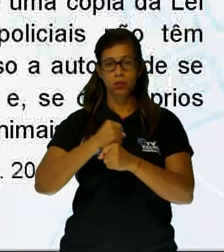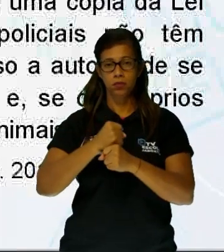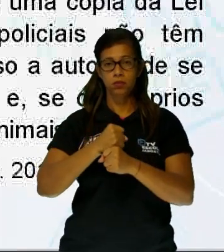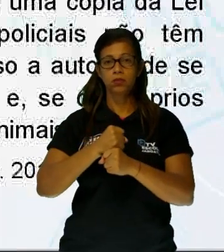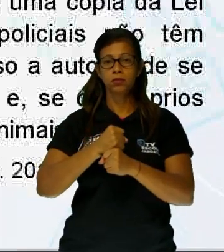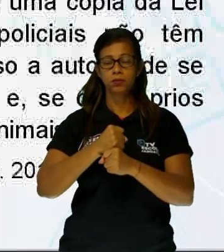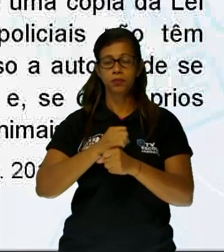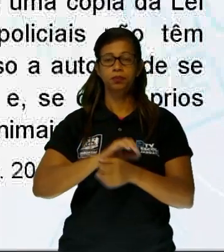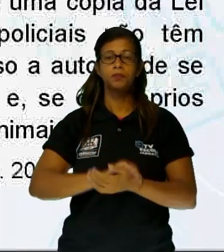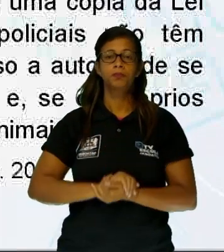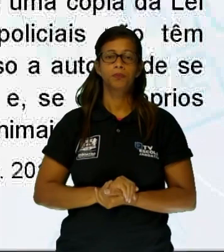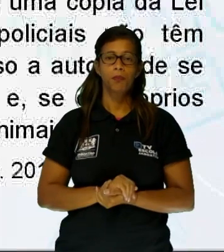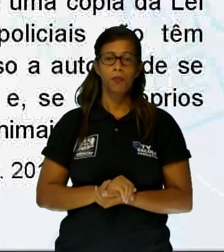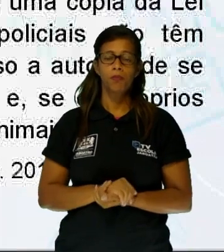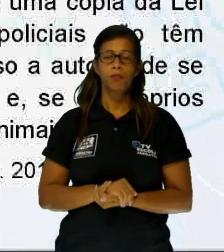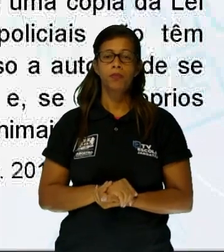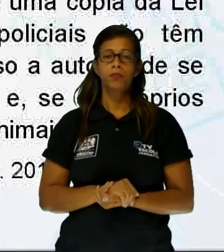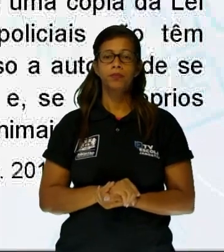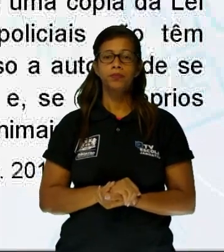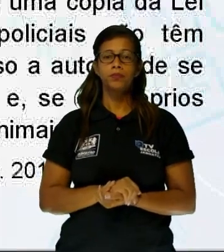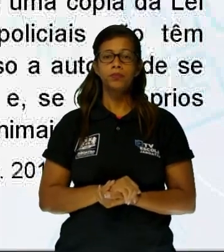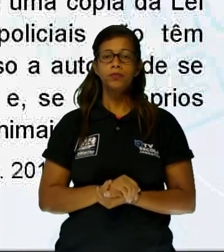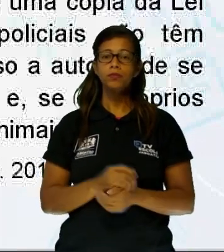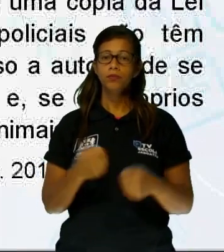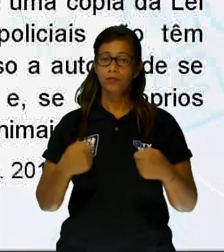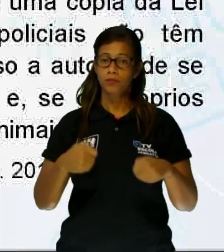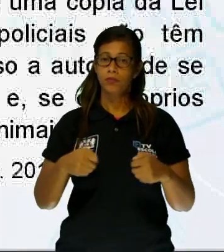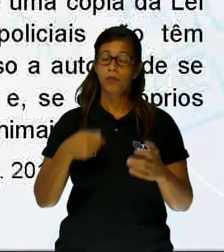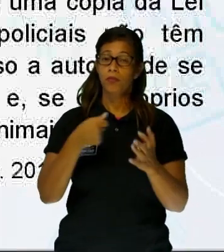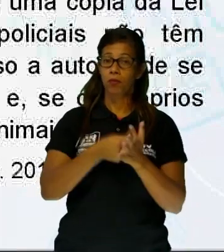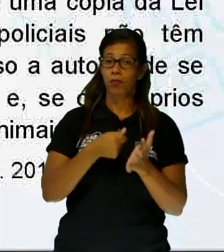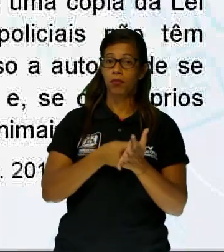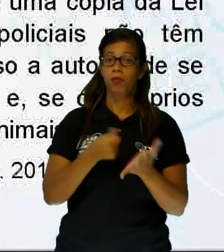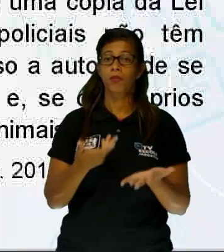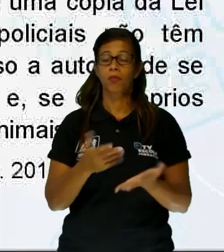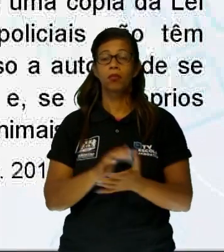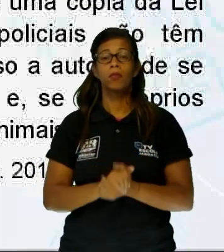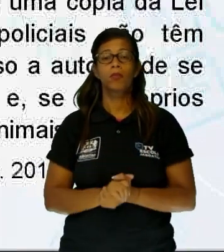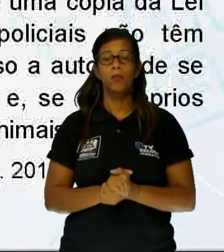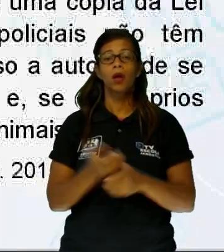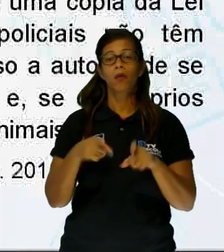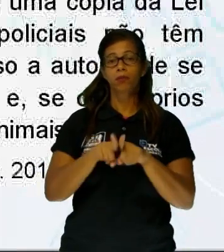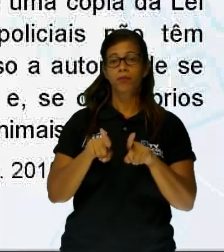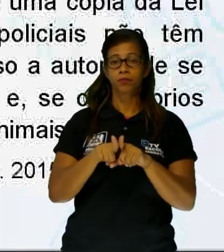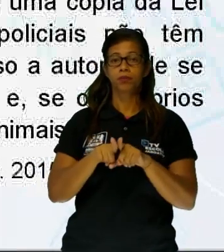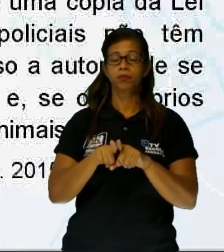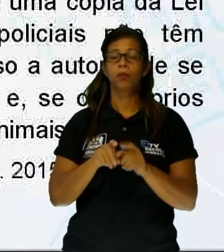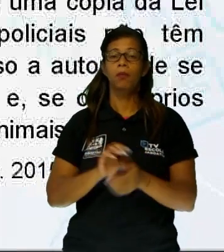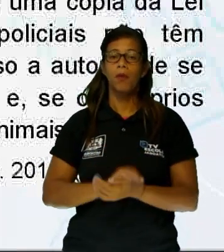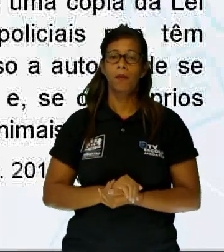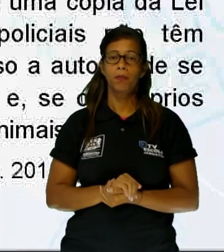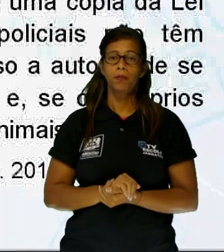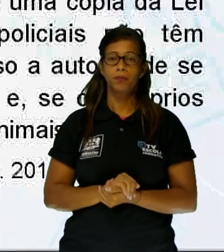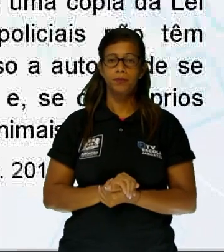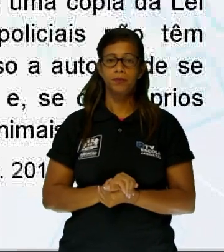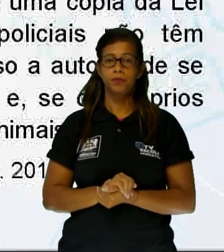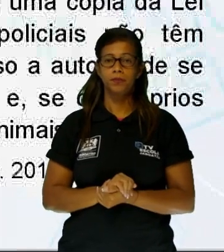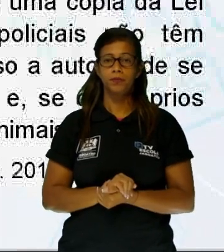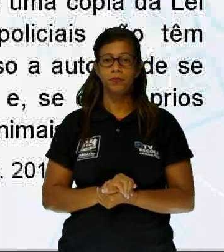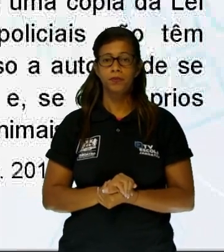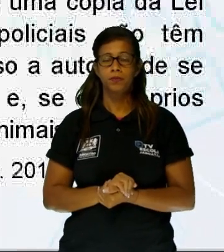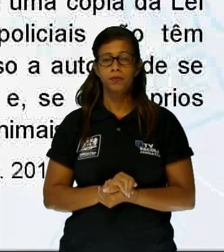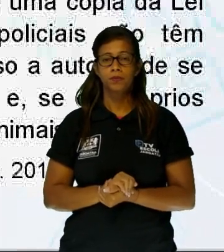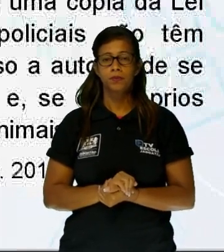artigo 164 do Código Penal é de detenção de 15 dias a 6 meses, ou multa. Para o caso de denúncia, é